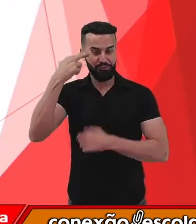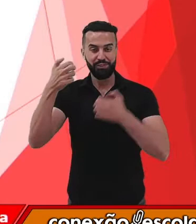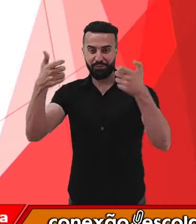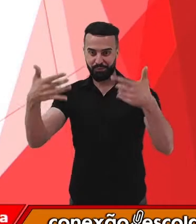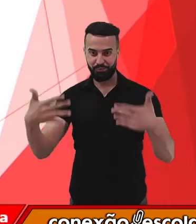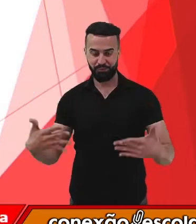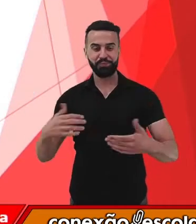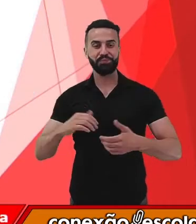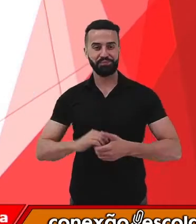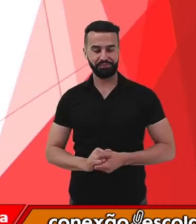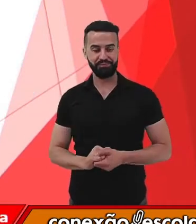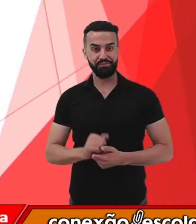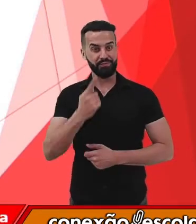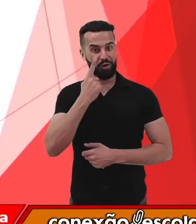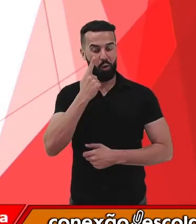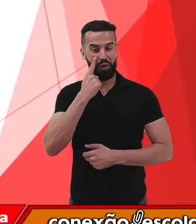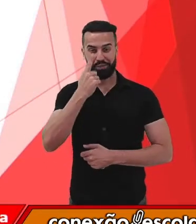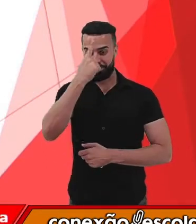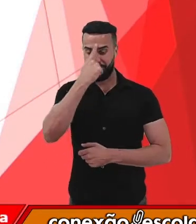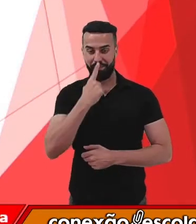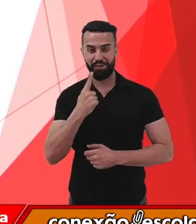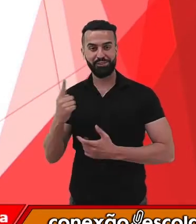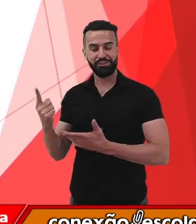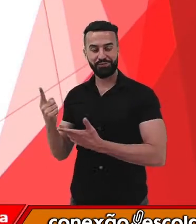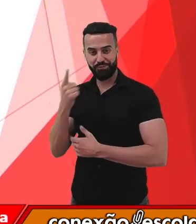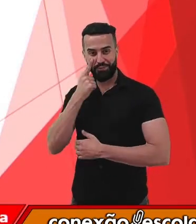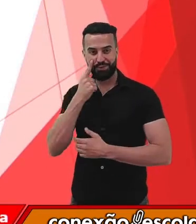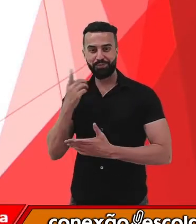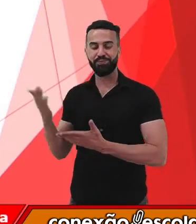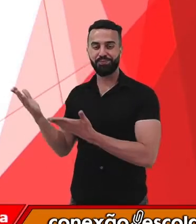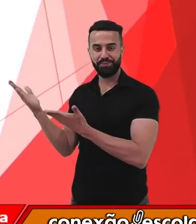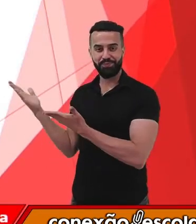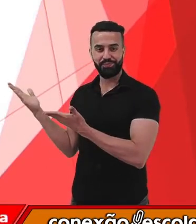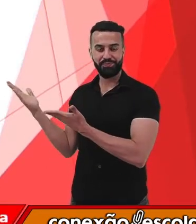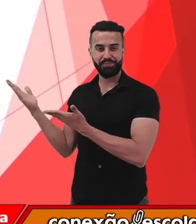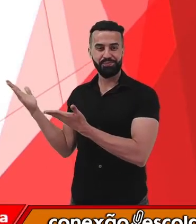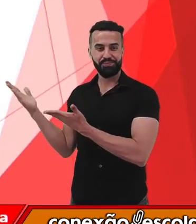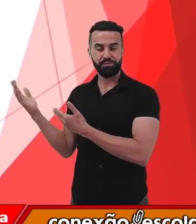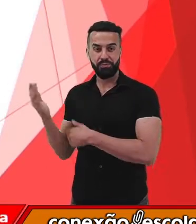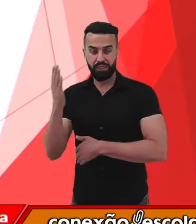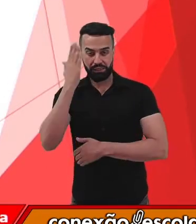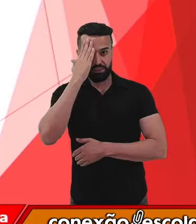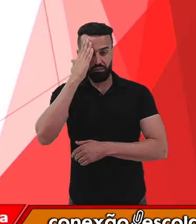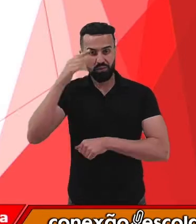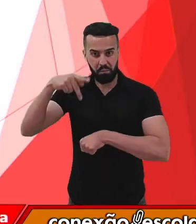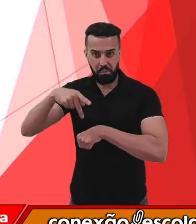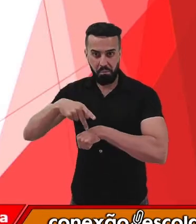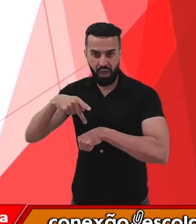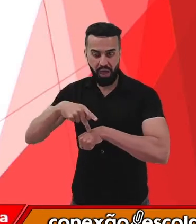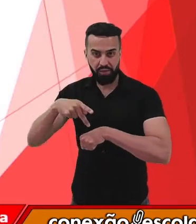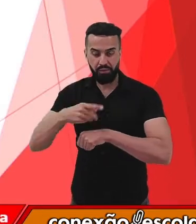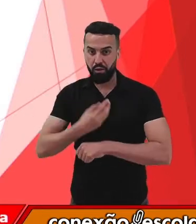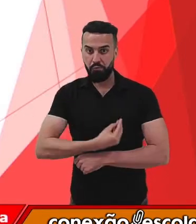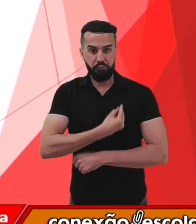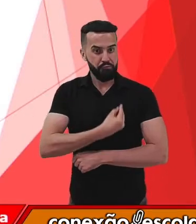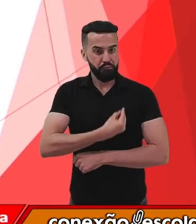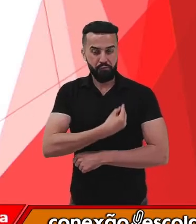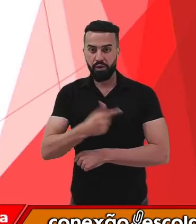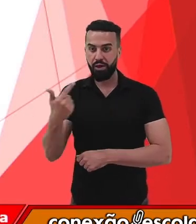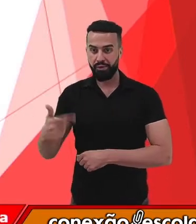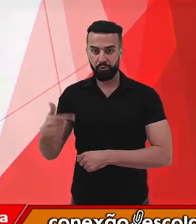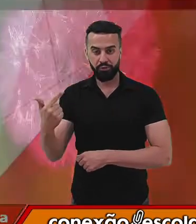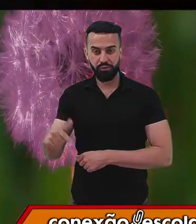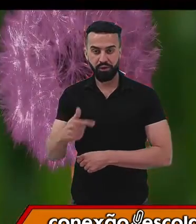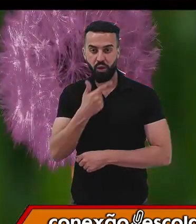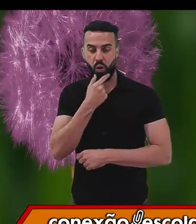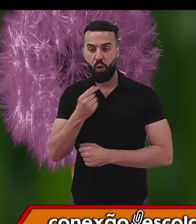observamos essa imagem, nós sabemos automaticamente que a rocha não é um ser vivo e que o garoto é